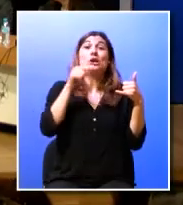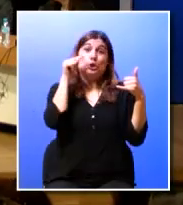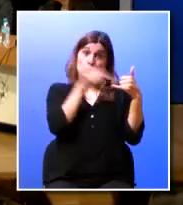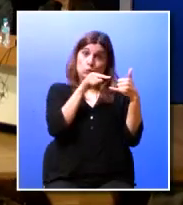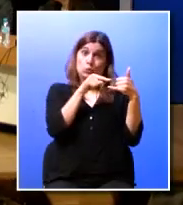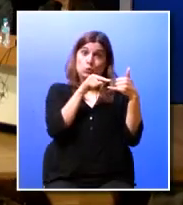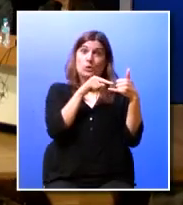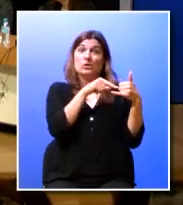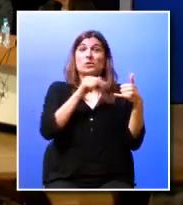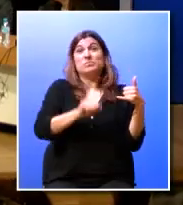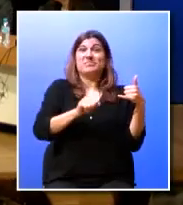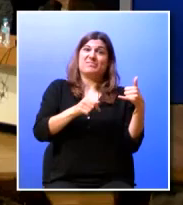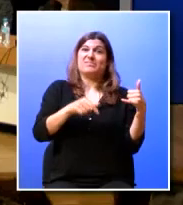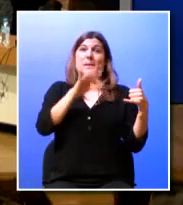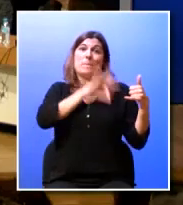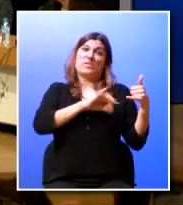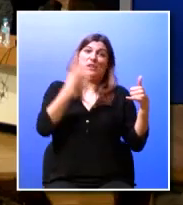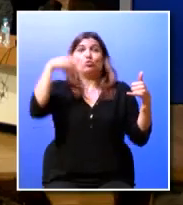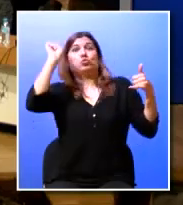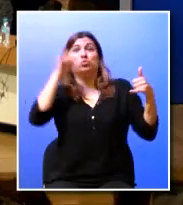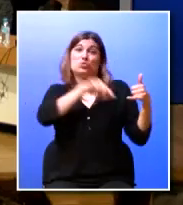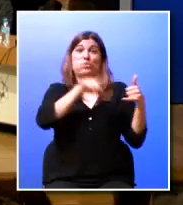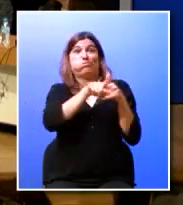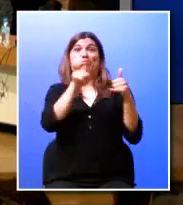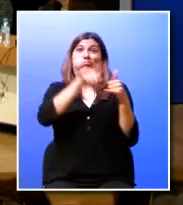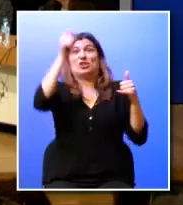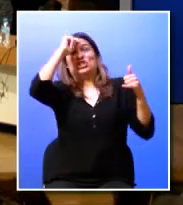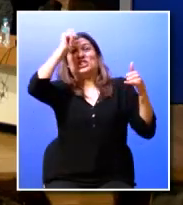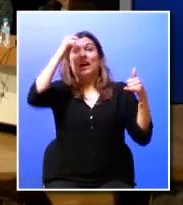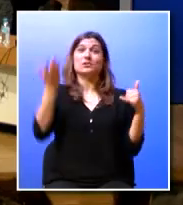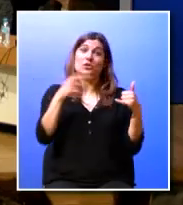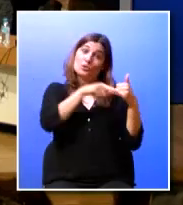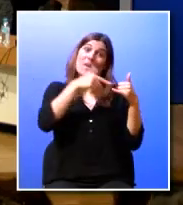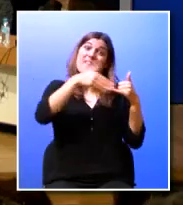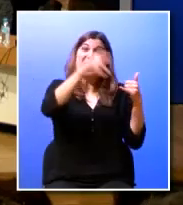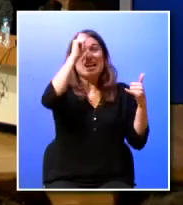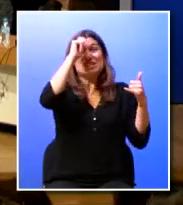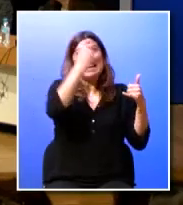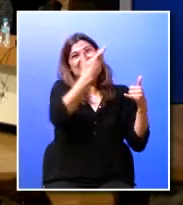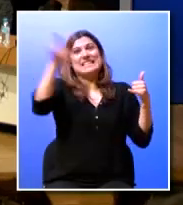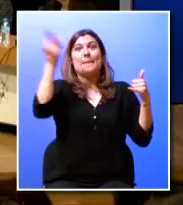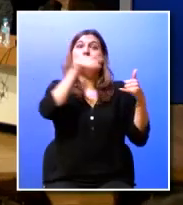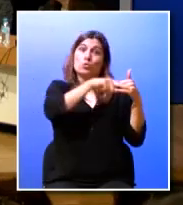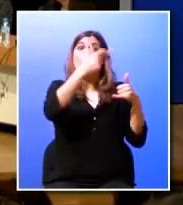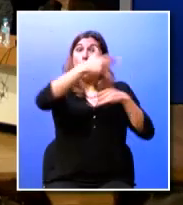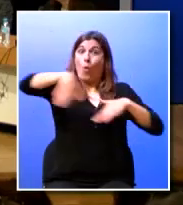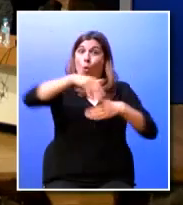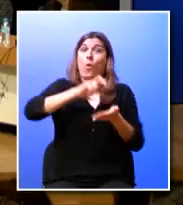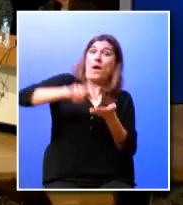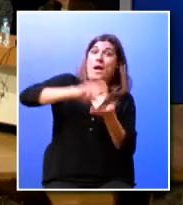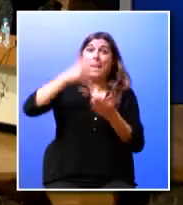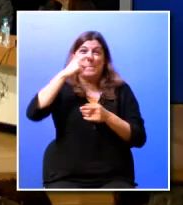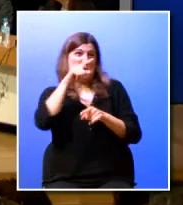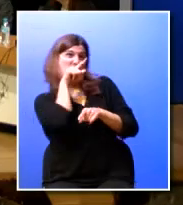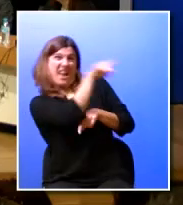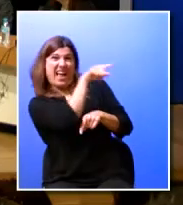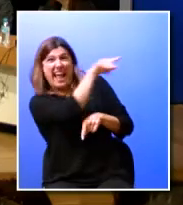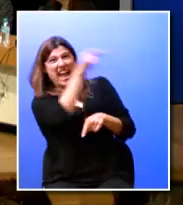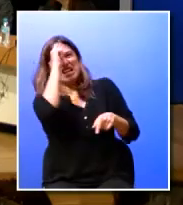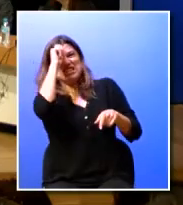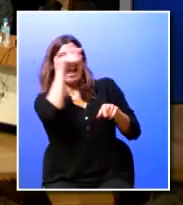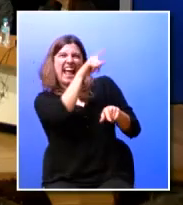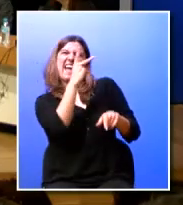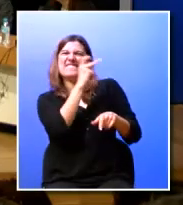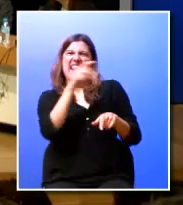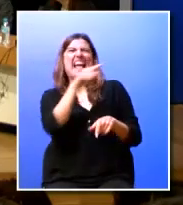és uma amadora percebes? tu és uma estagiária tu vais ser estagiária a vida inteira vais passar na rua as pessoas vão apontar e vão dizer ali vai a